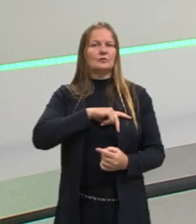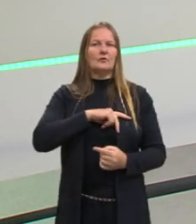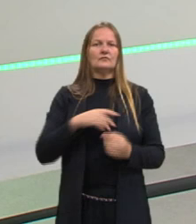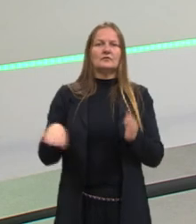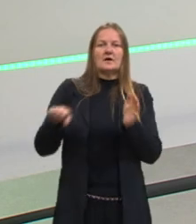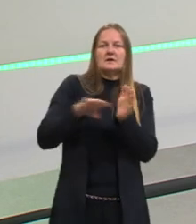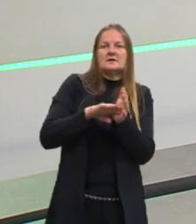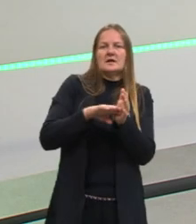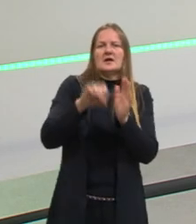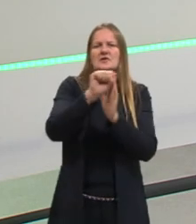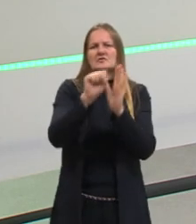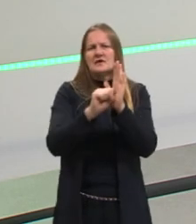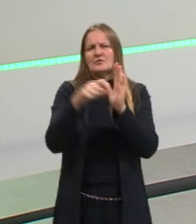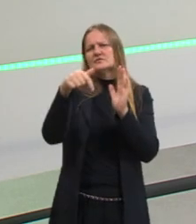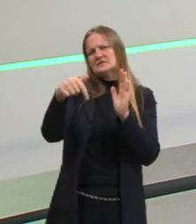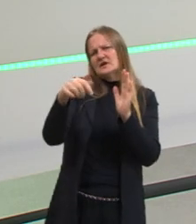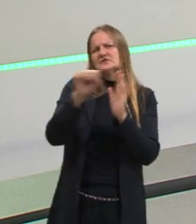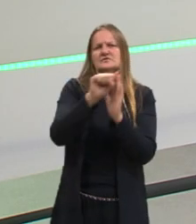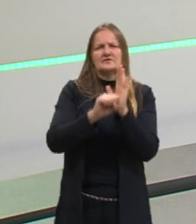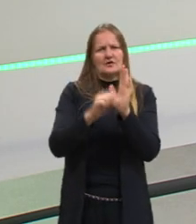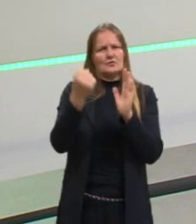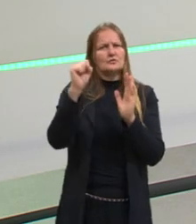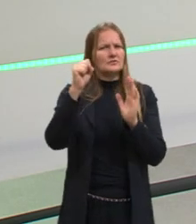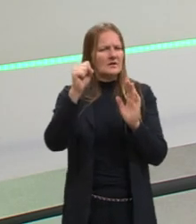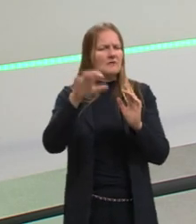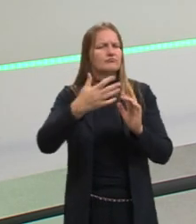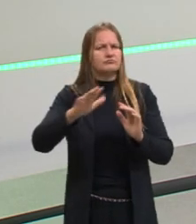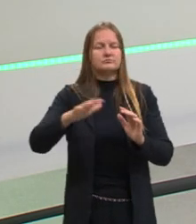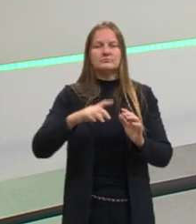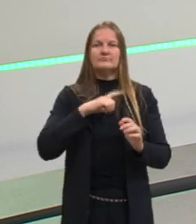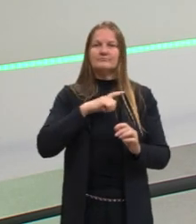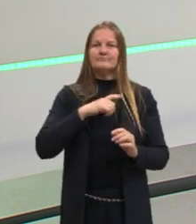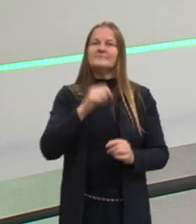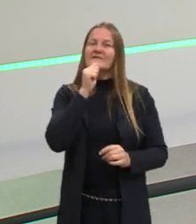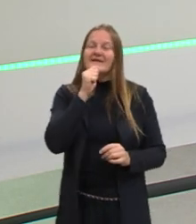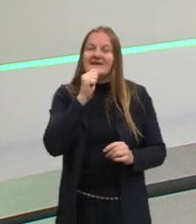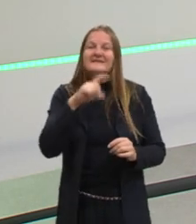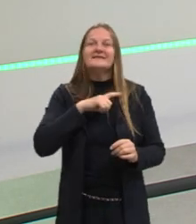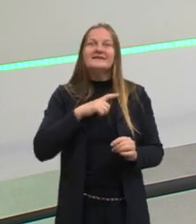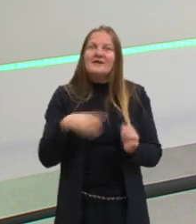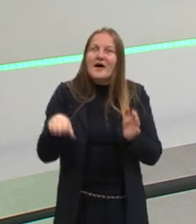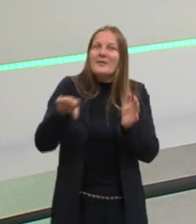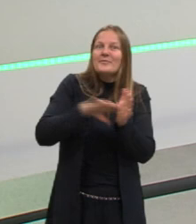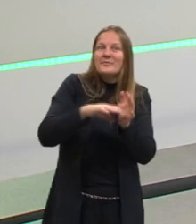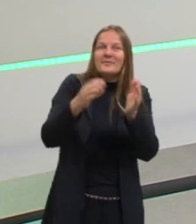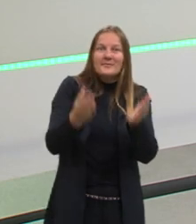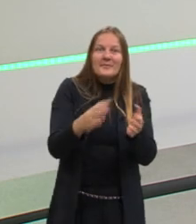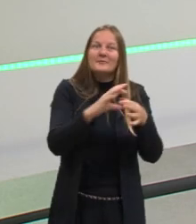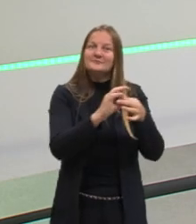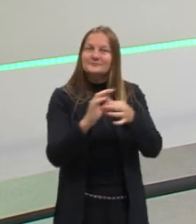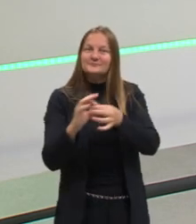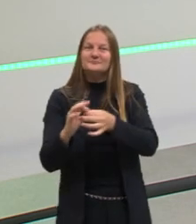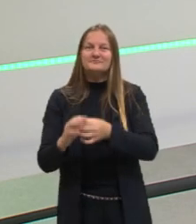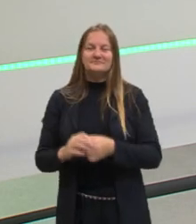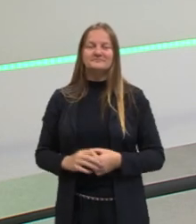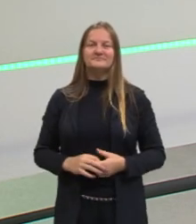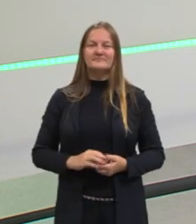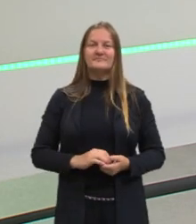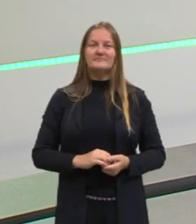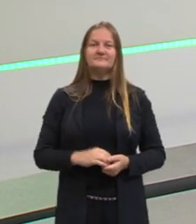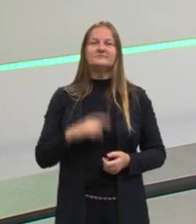até ali o século VII, o século VIII, e ele ainda tem reflexos hoje em dia, ainda tem